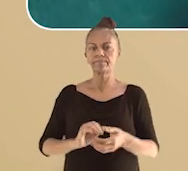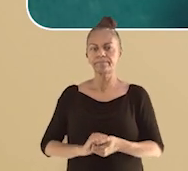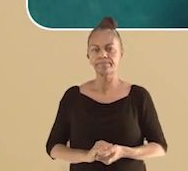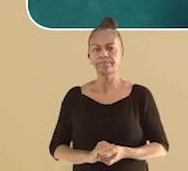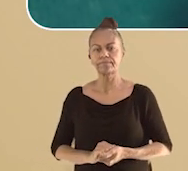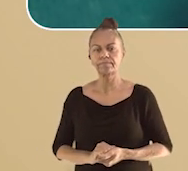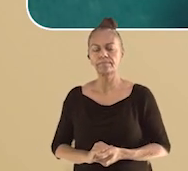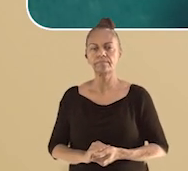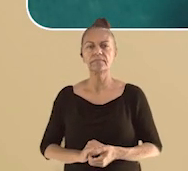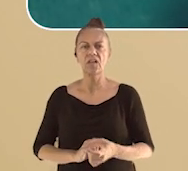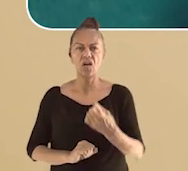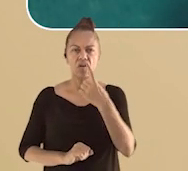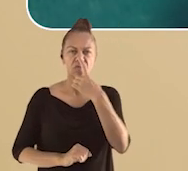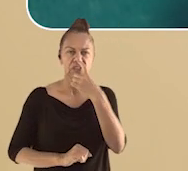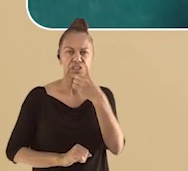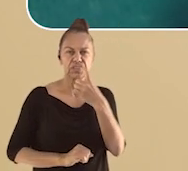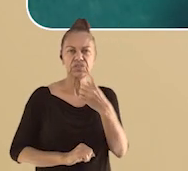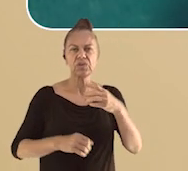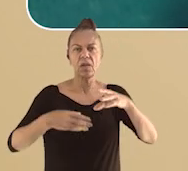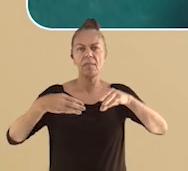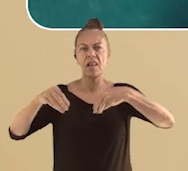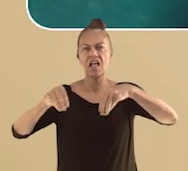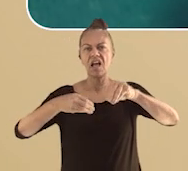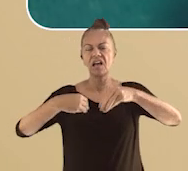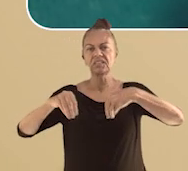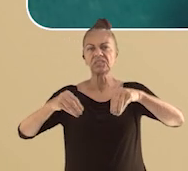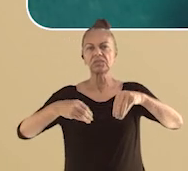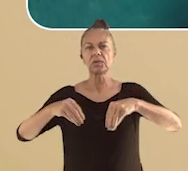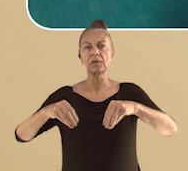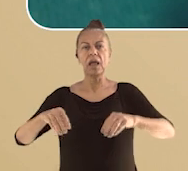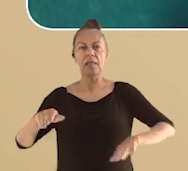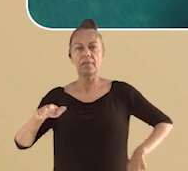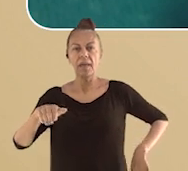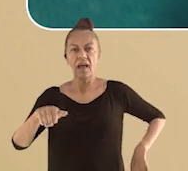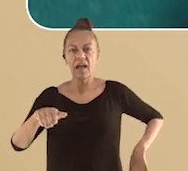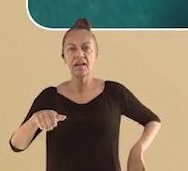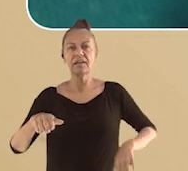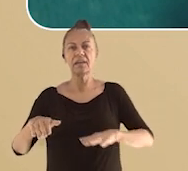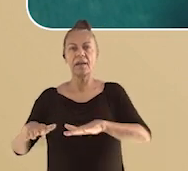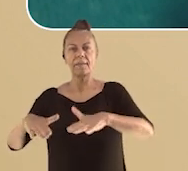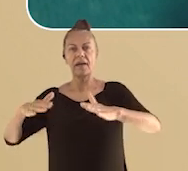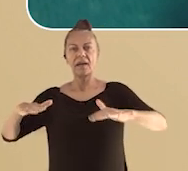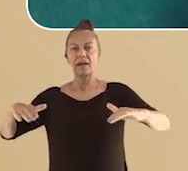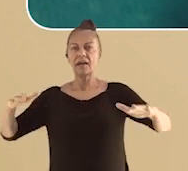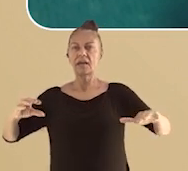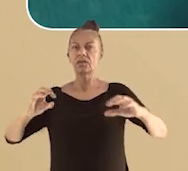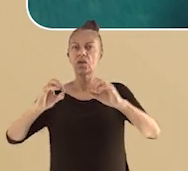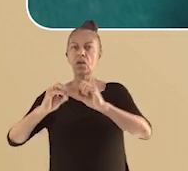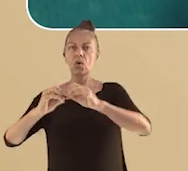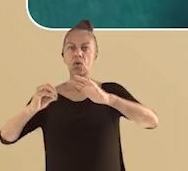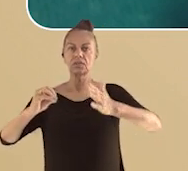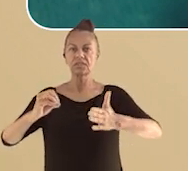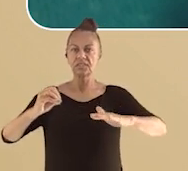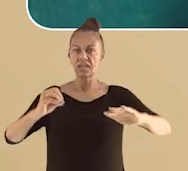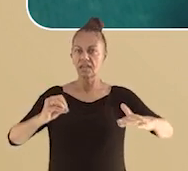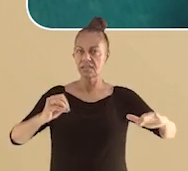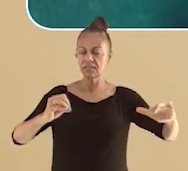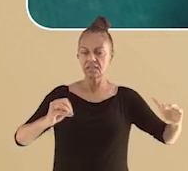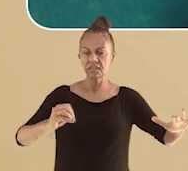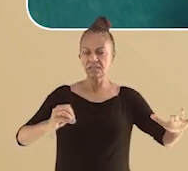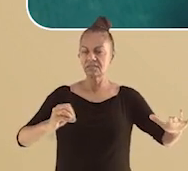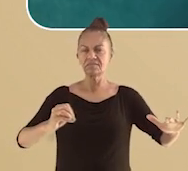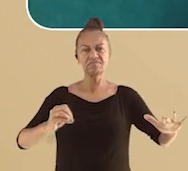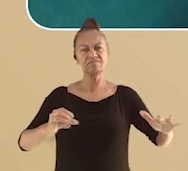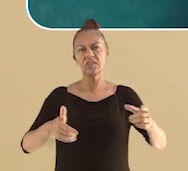O lixo plástico nas praias, mares e oceanos. A poluição dos